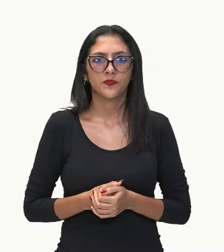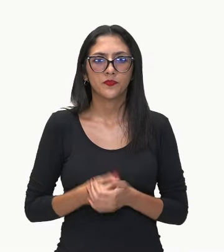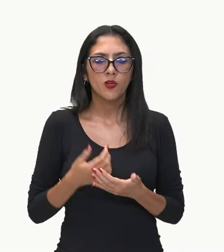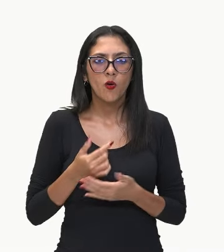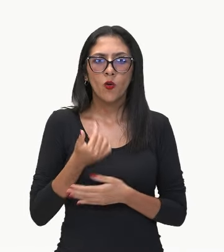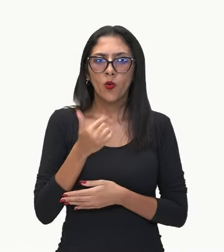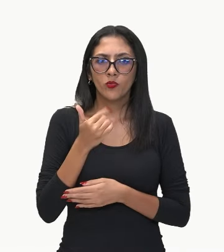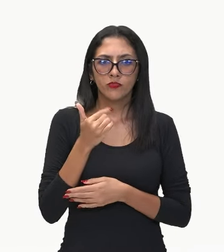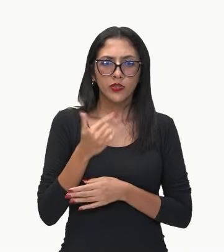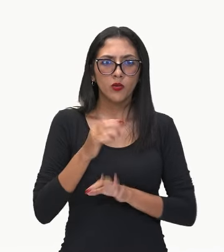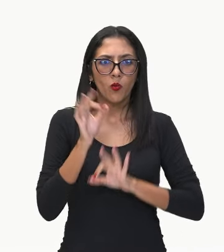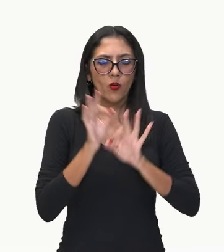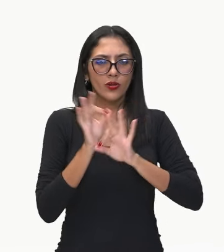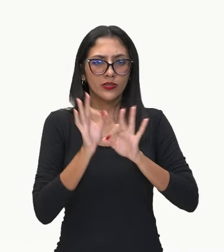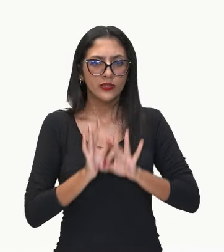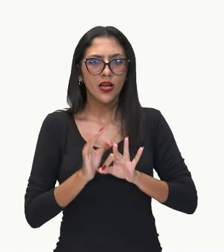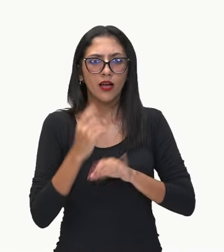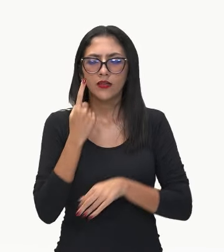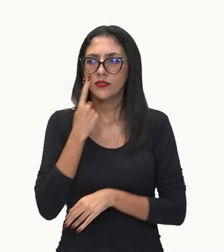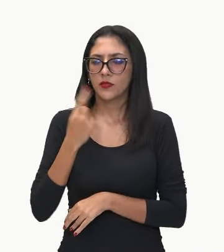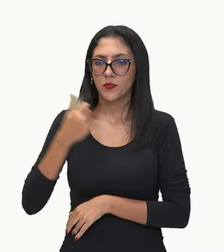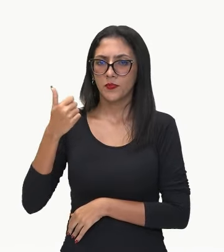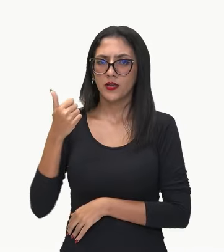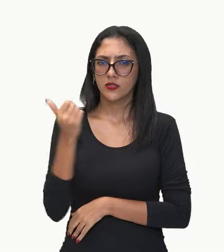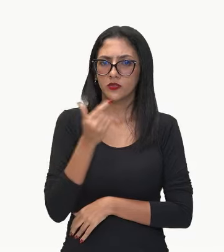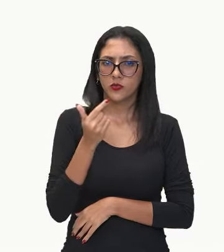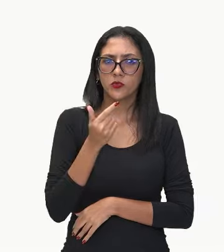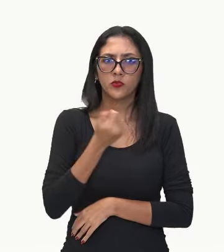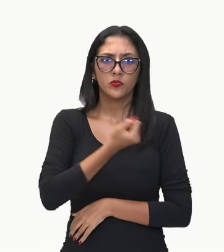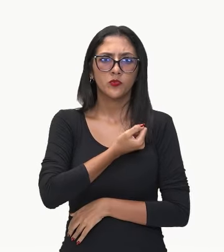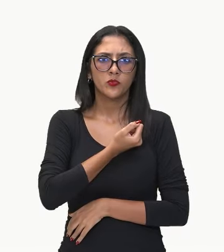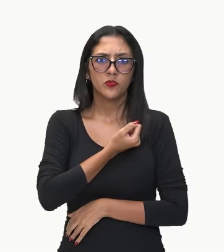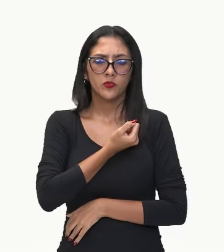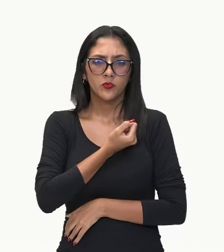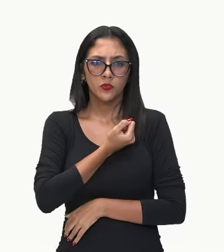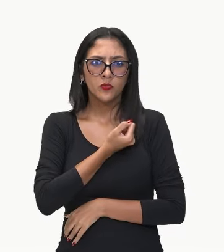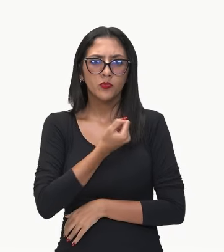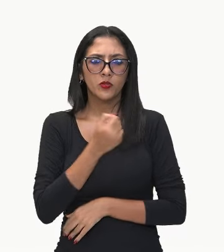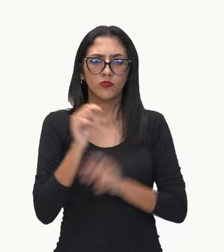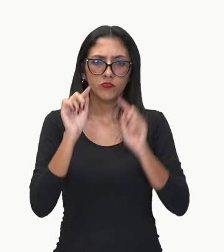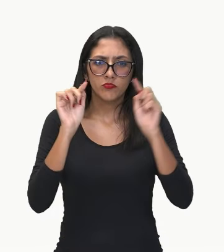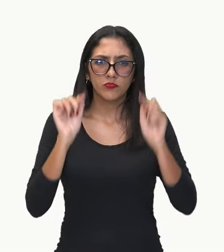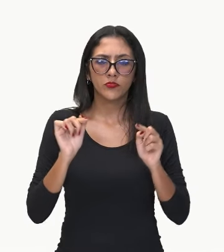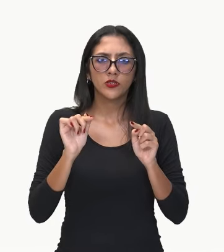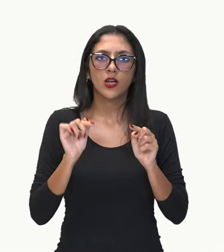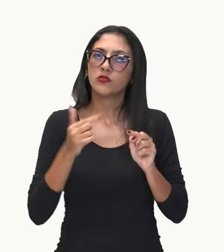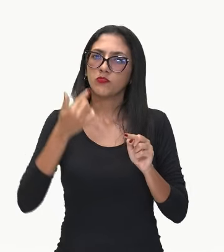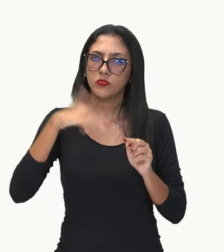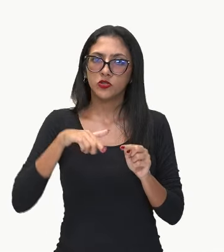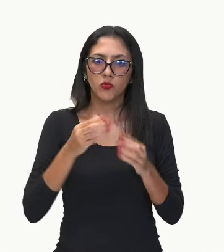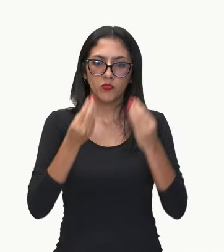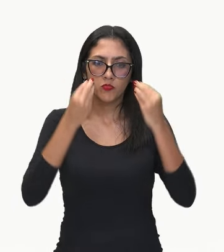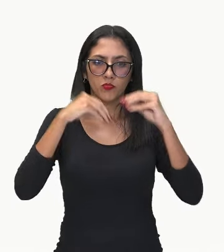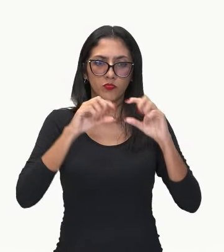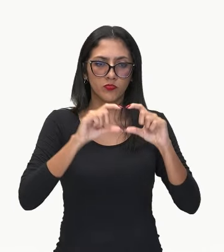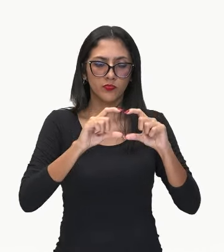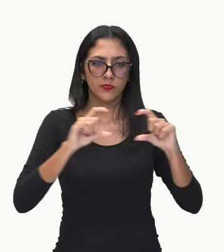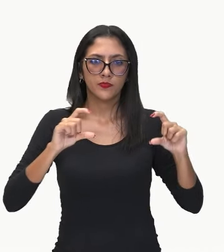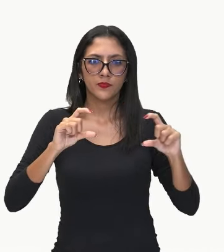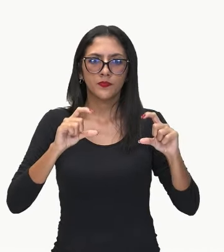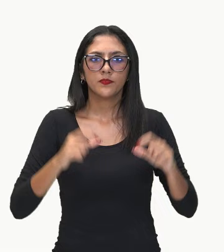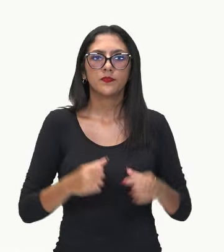esses aqui, então... Opa! Esse aqui eu vou ter que repetir. Vai ficar